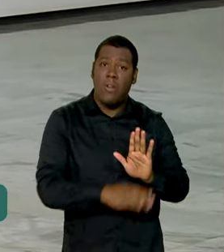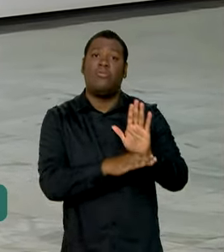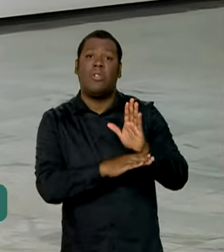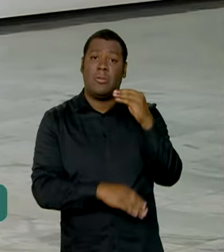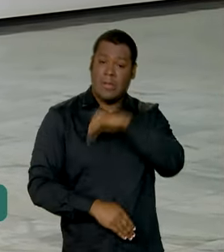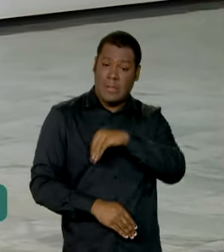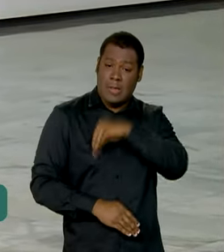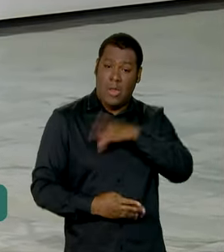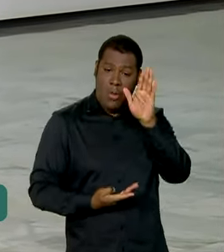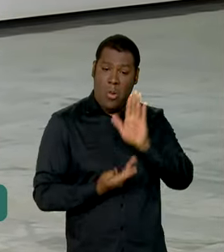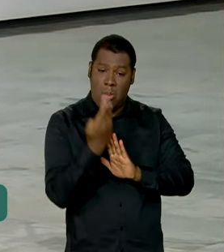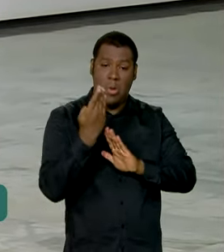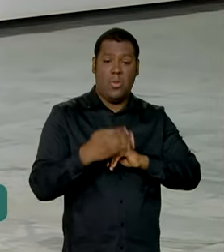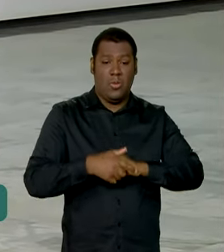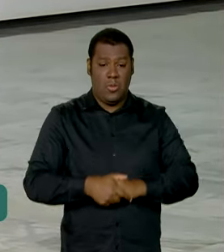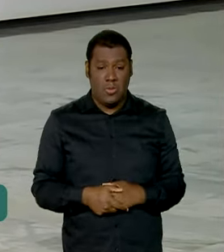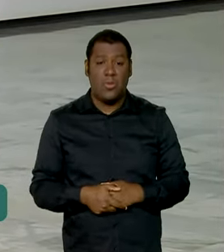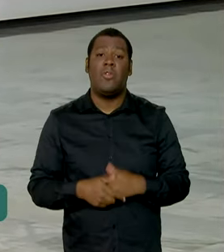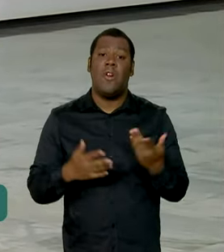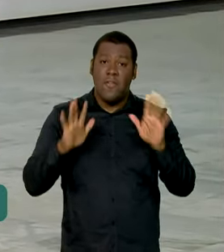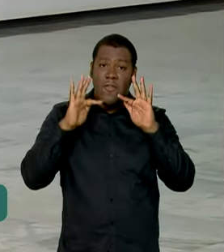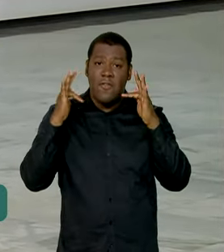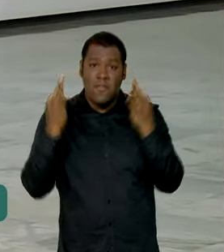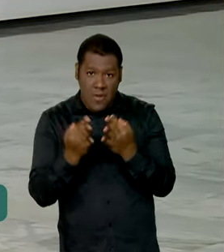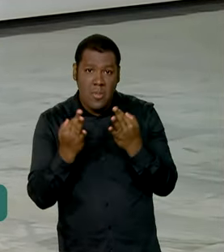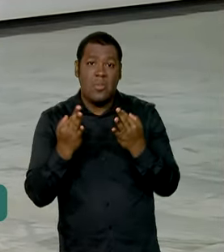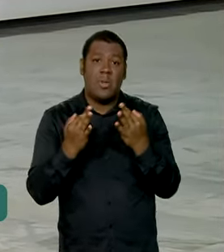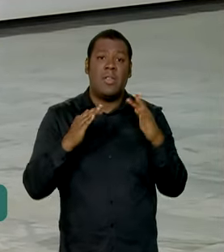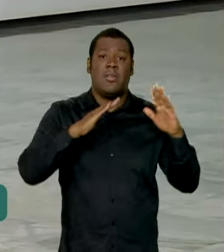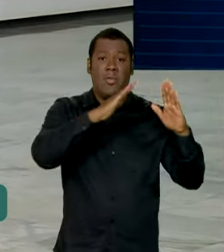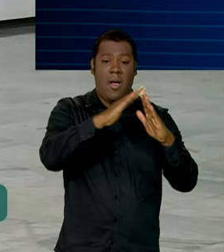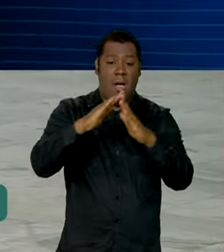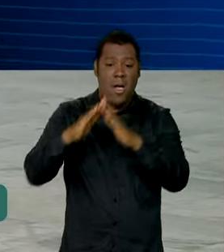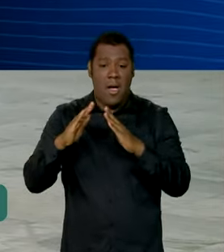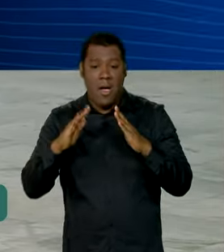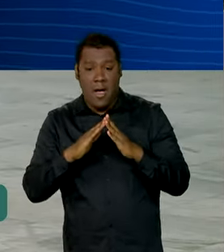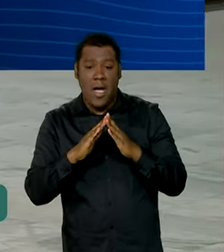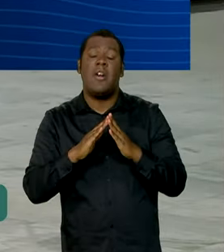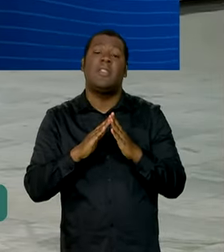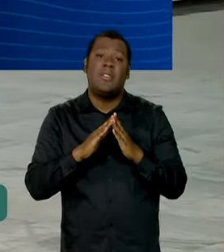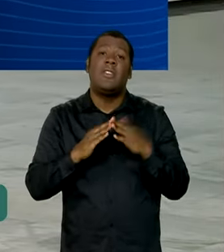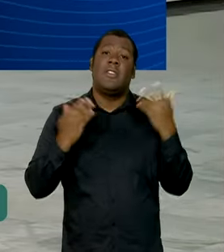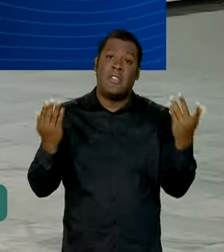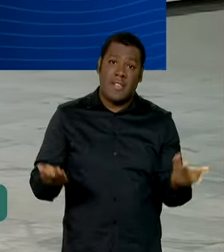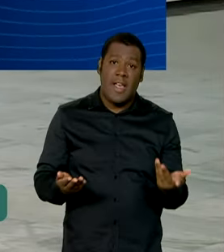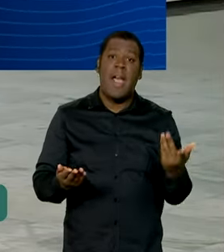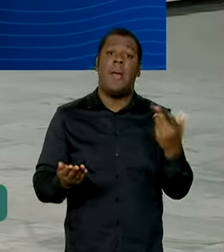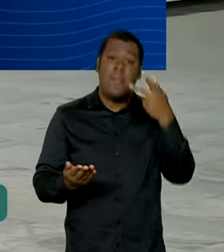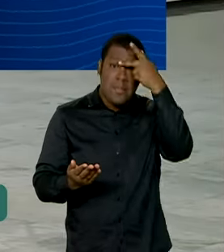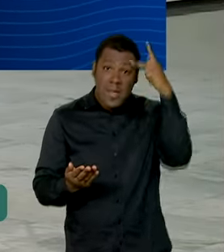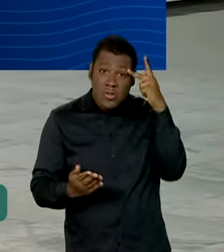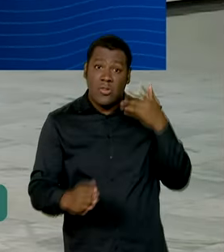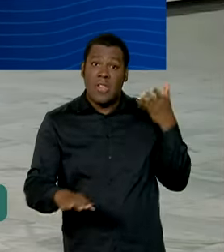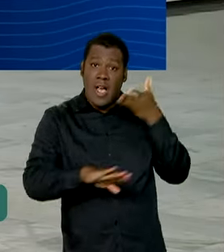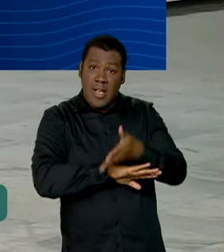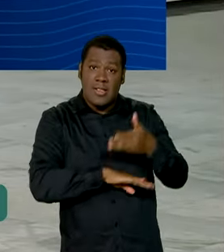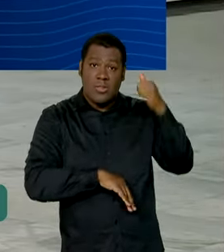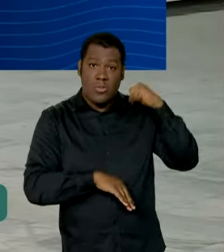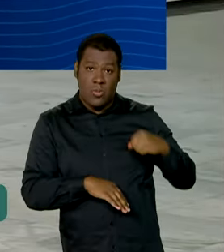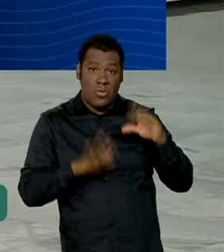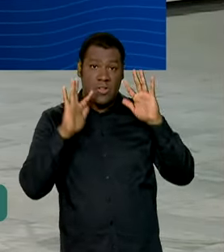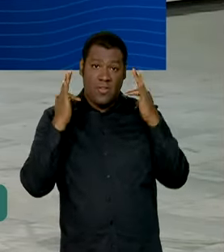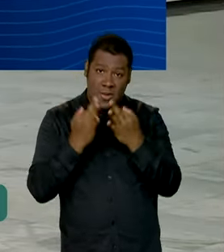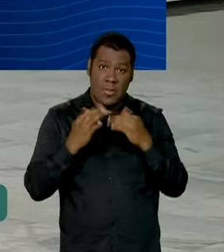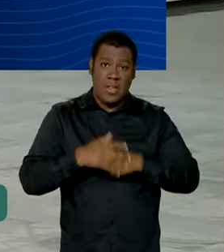da renda. A proporção de domicílios do país com algum beneficiário do programa Bolsa Família saltou de